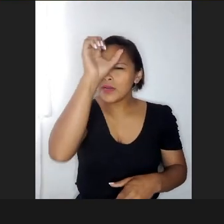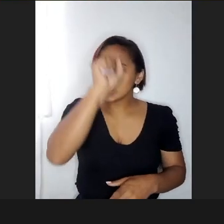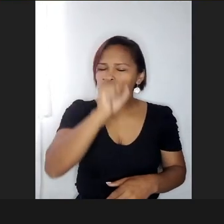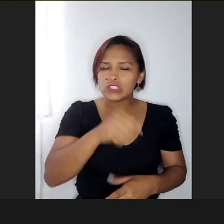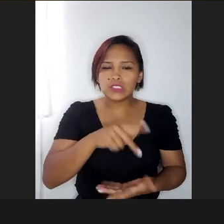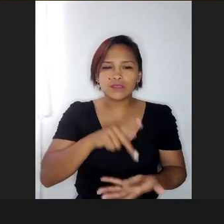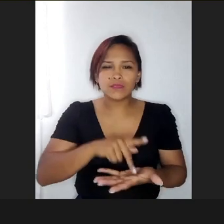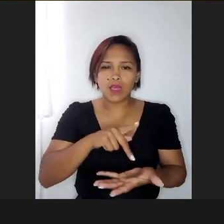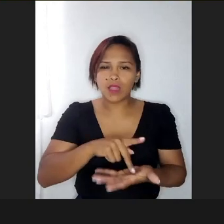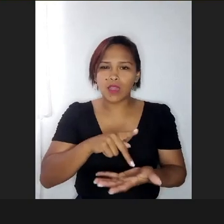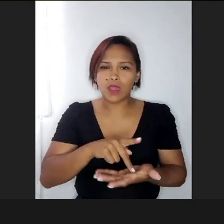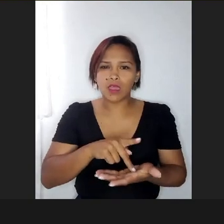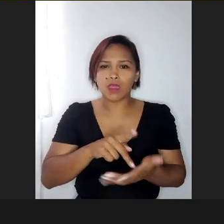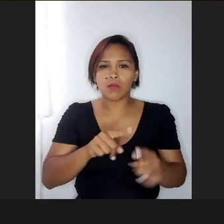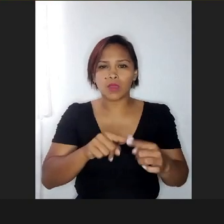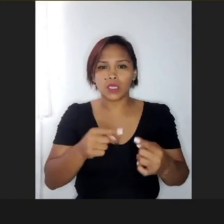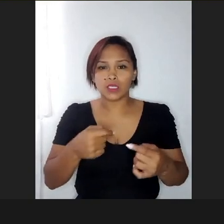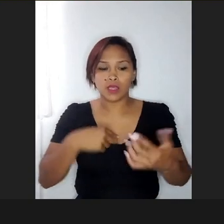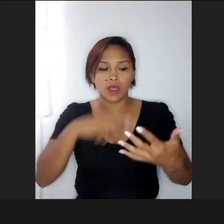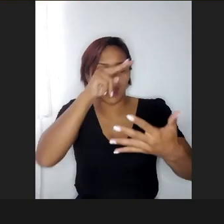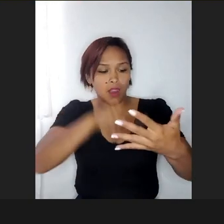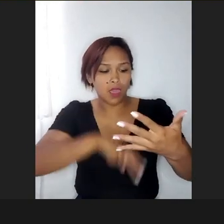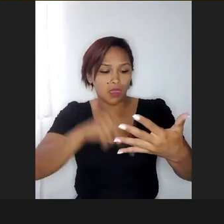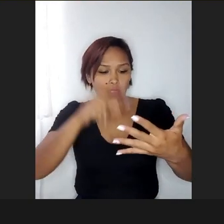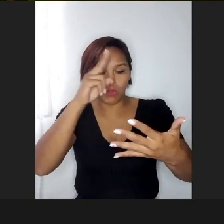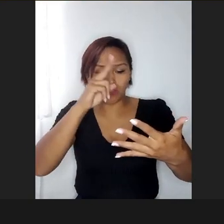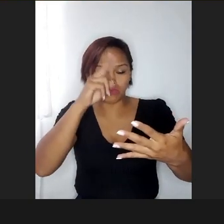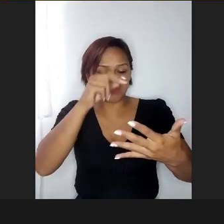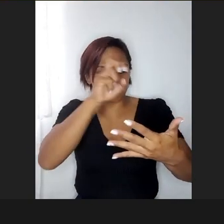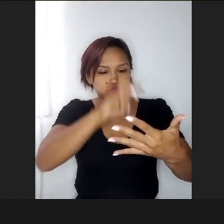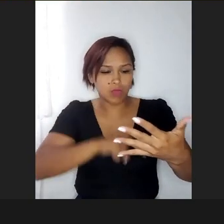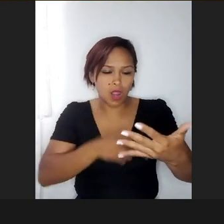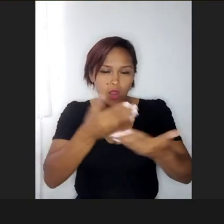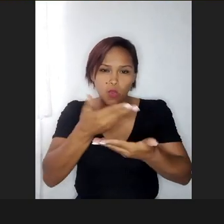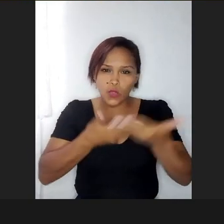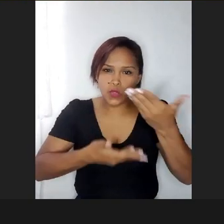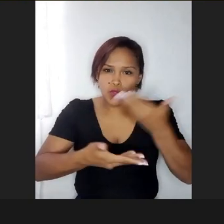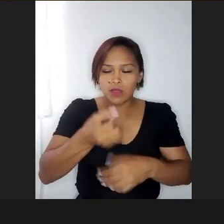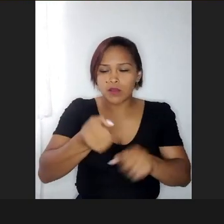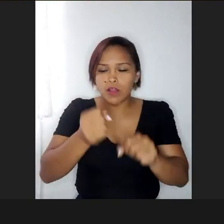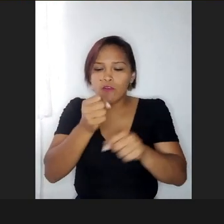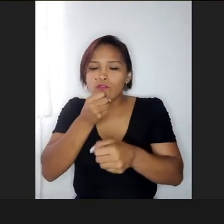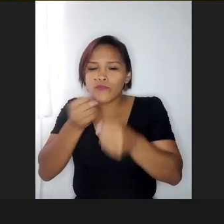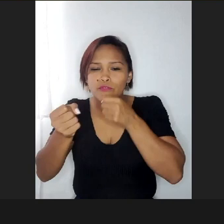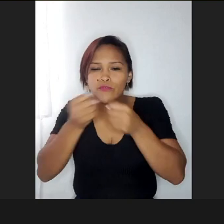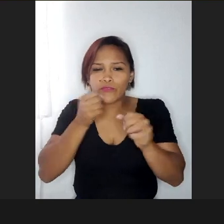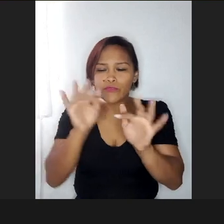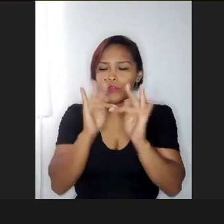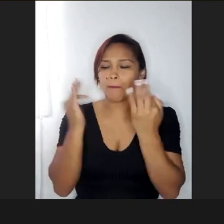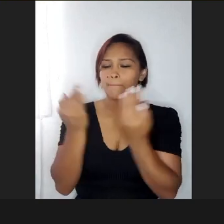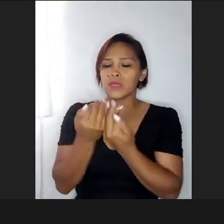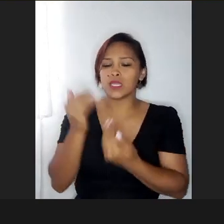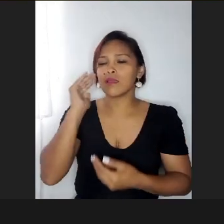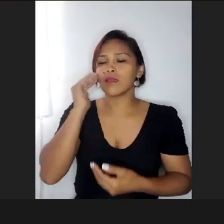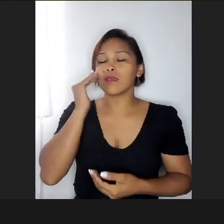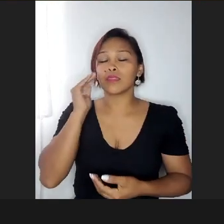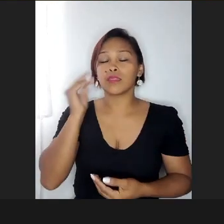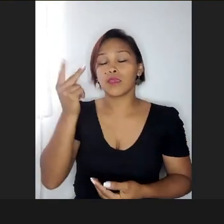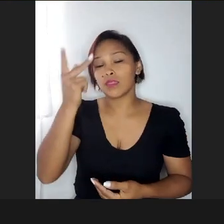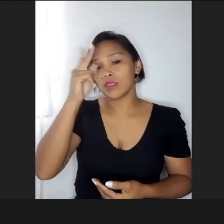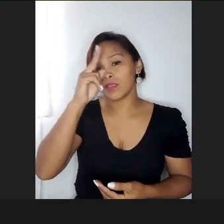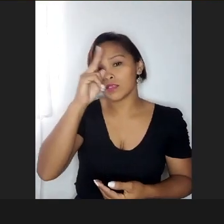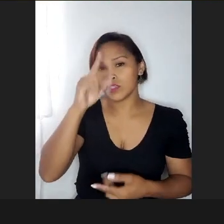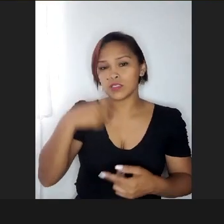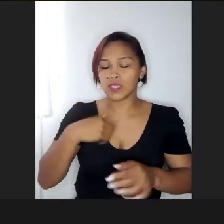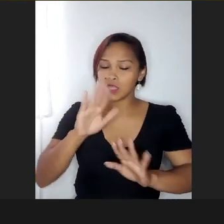lendo essas histórias que ele ia entrevistar as famílias, né, então, só que, assim, tem que tomar um pouco de cuidado para